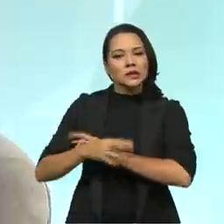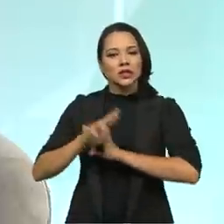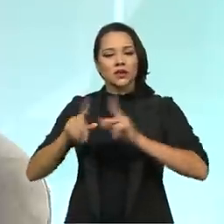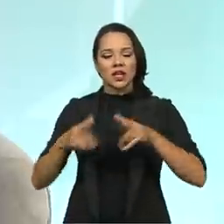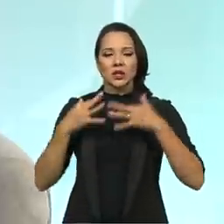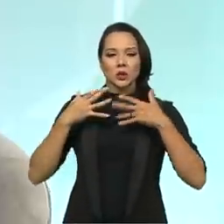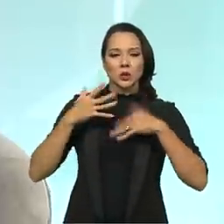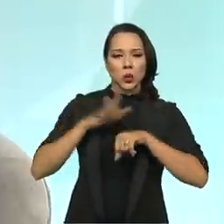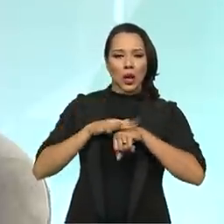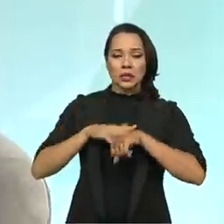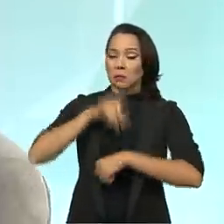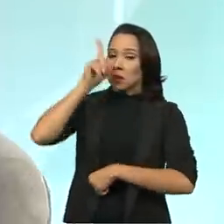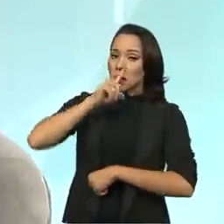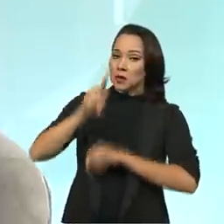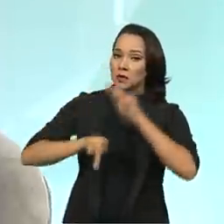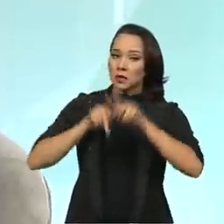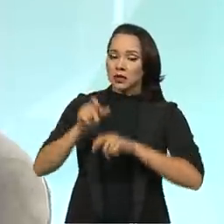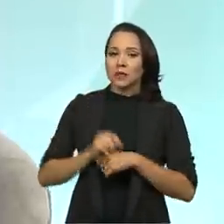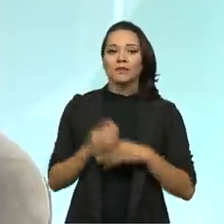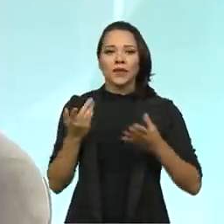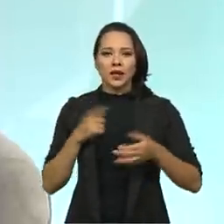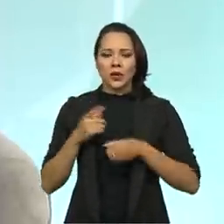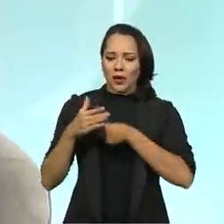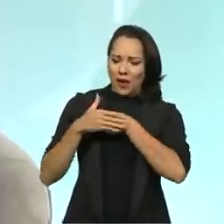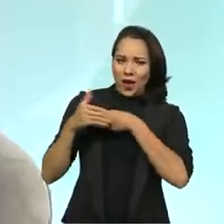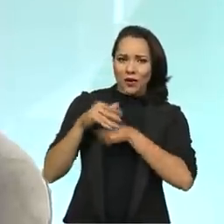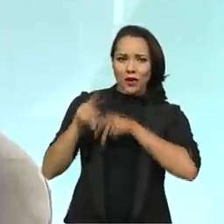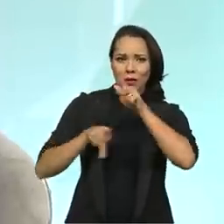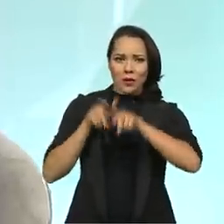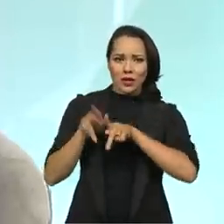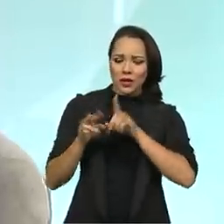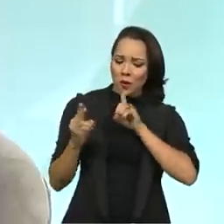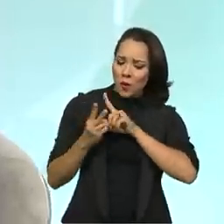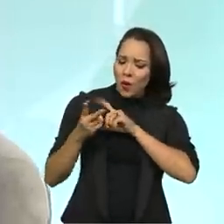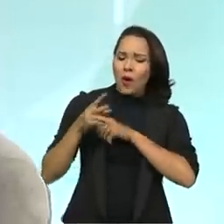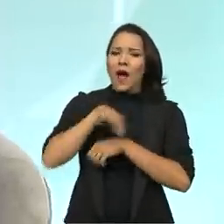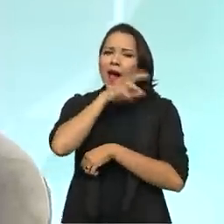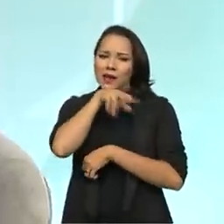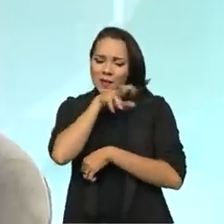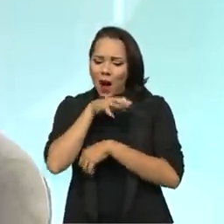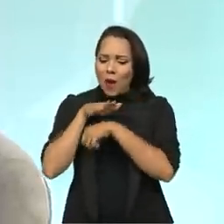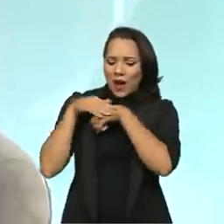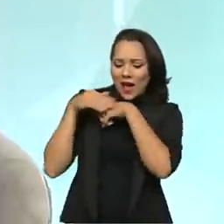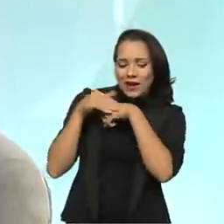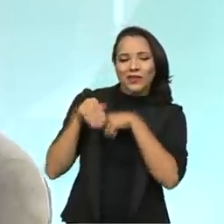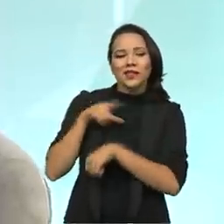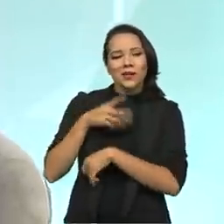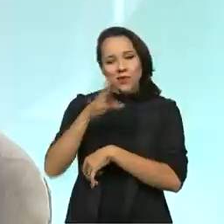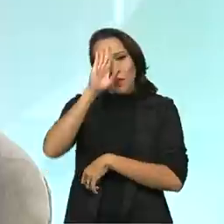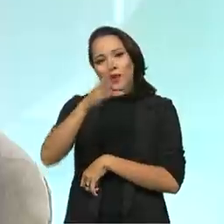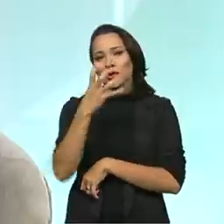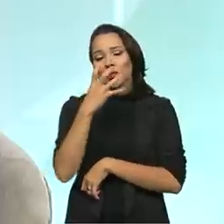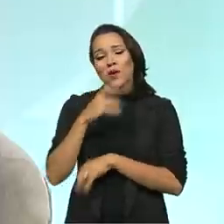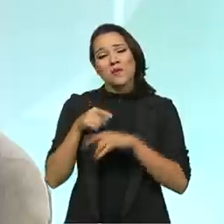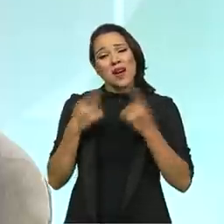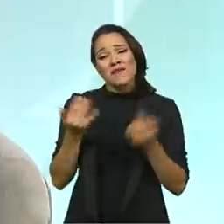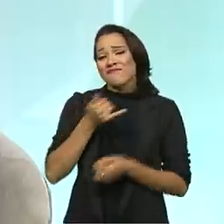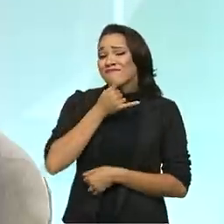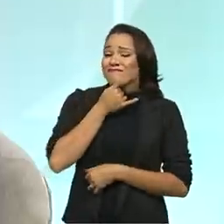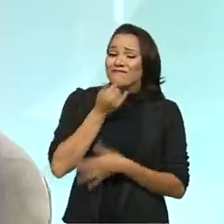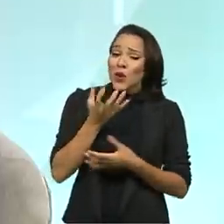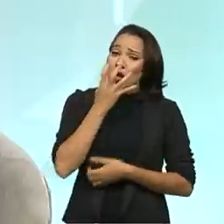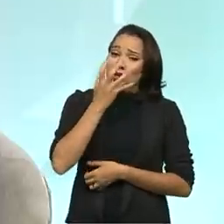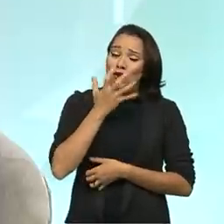populações. Há uma relação de muito carinho da população indígena com os animais domésticos, principalmente o cachorro. Infelizmente, o cachorro acaba